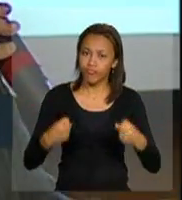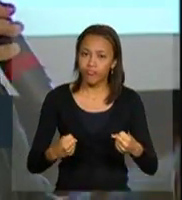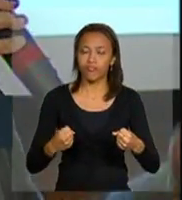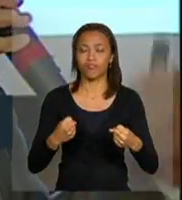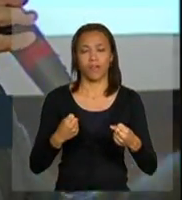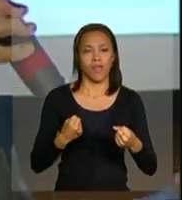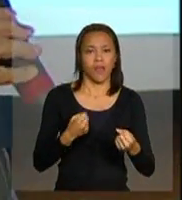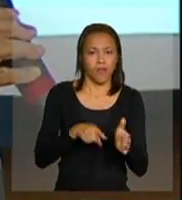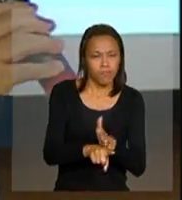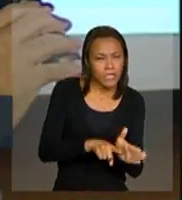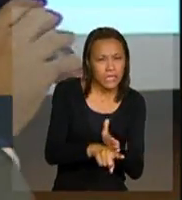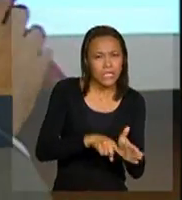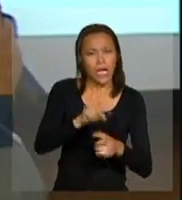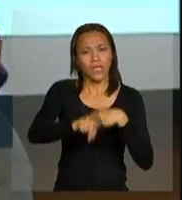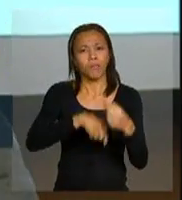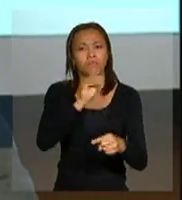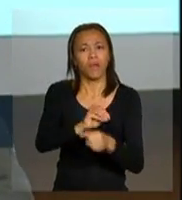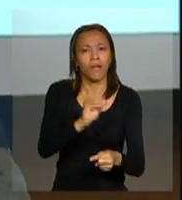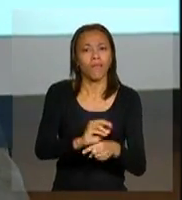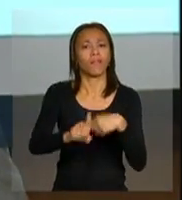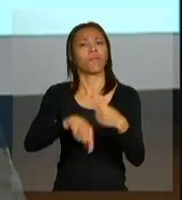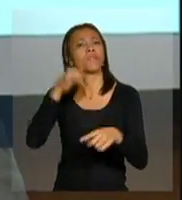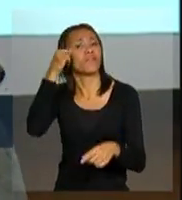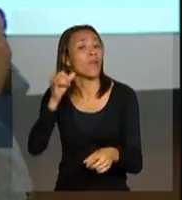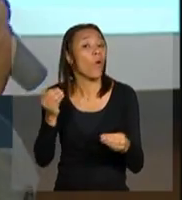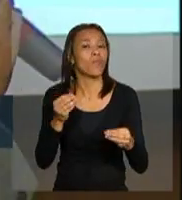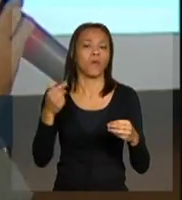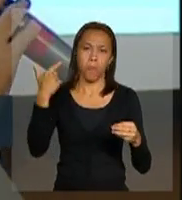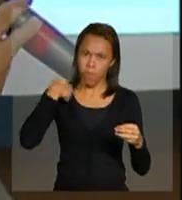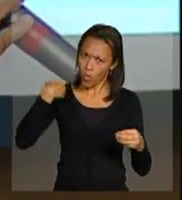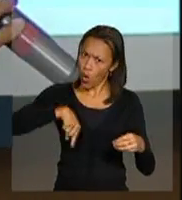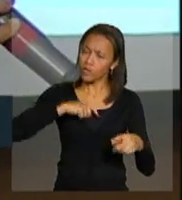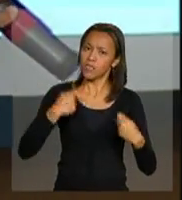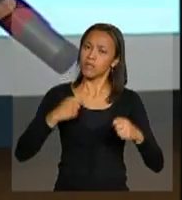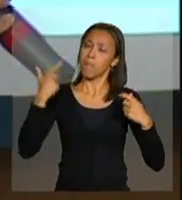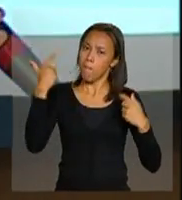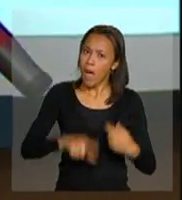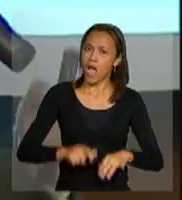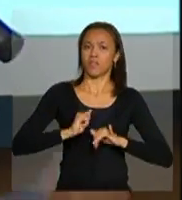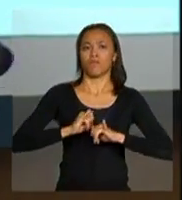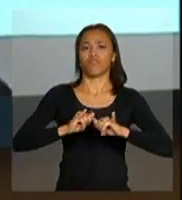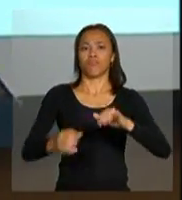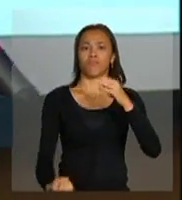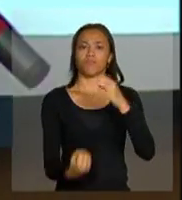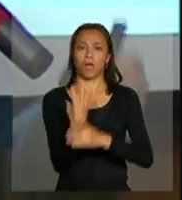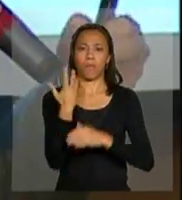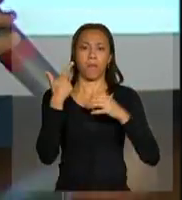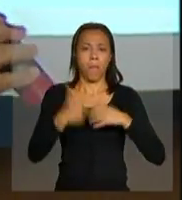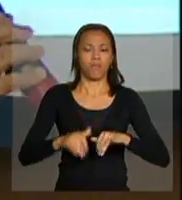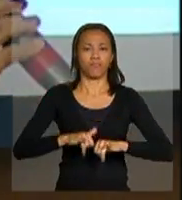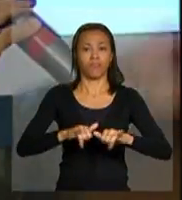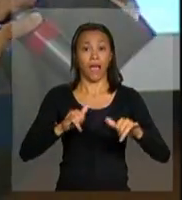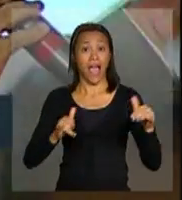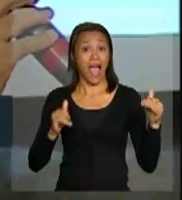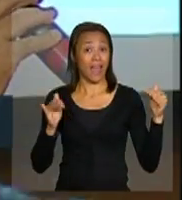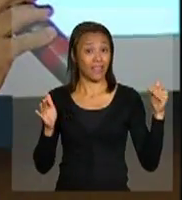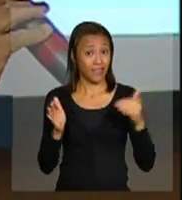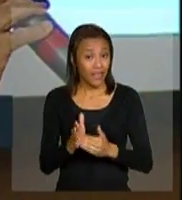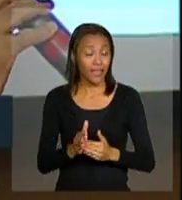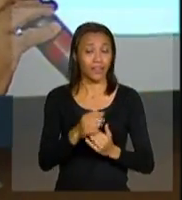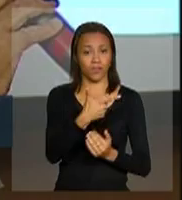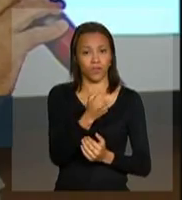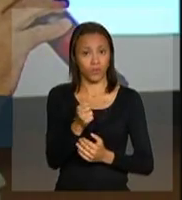tratar e prevenir. Não, pelo contrário. Isso significa que temos que fazer mais ainda para que possamos atingir em 2015 a meta que o Brasil